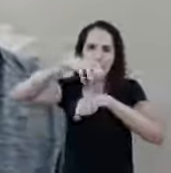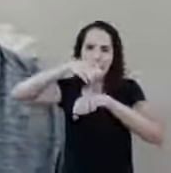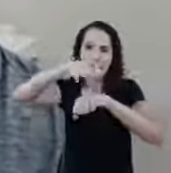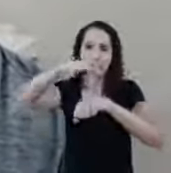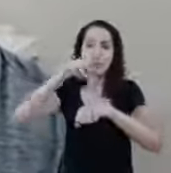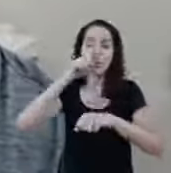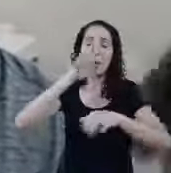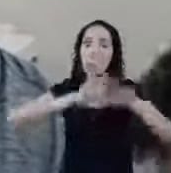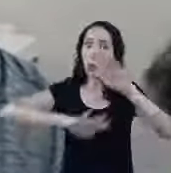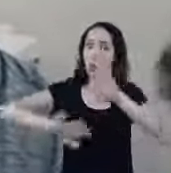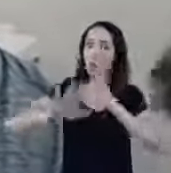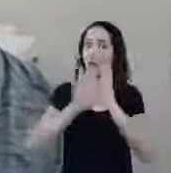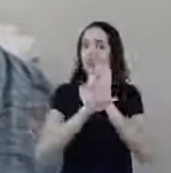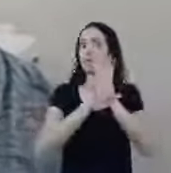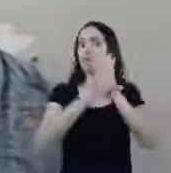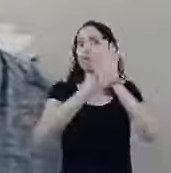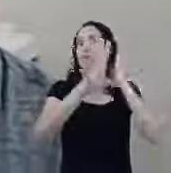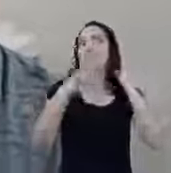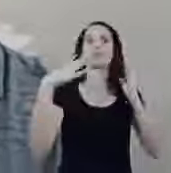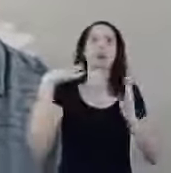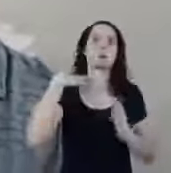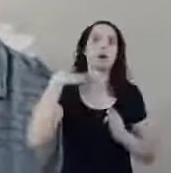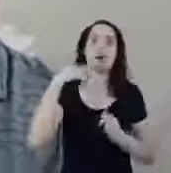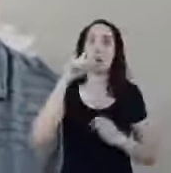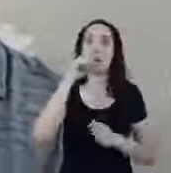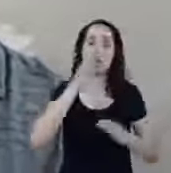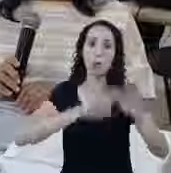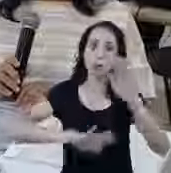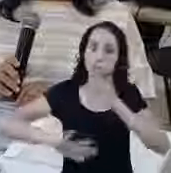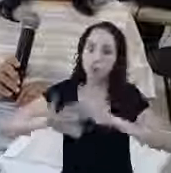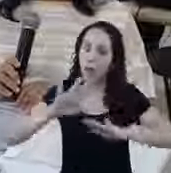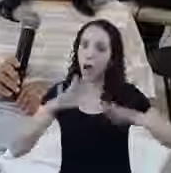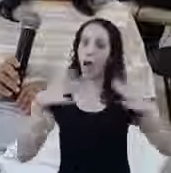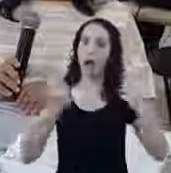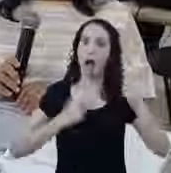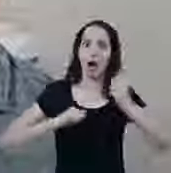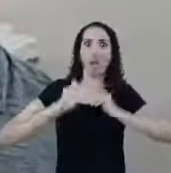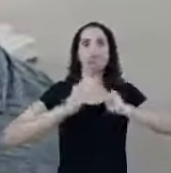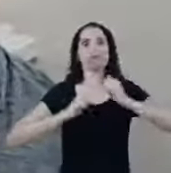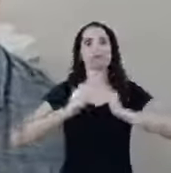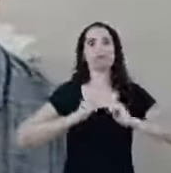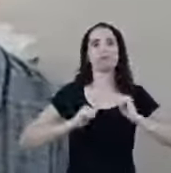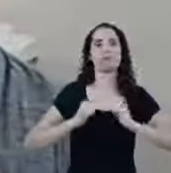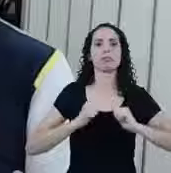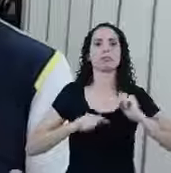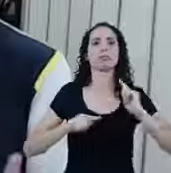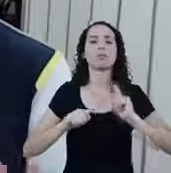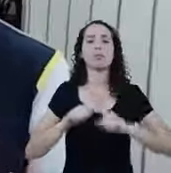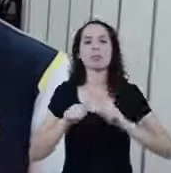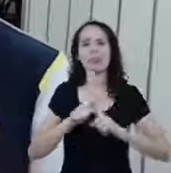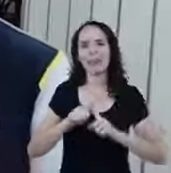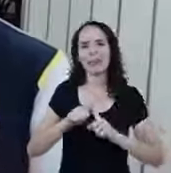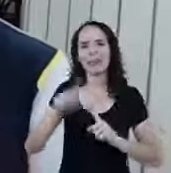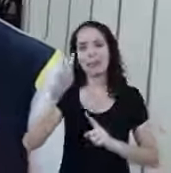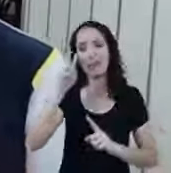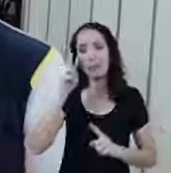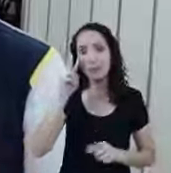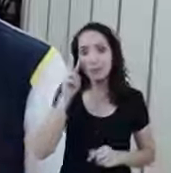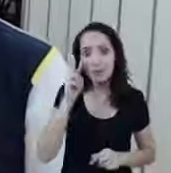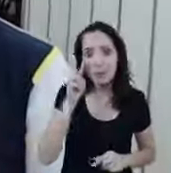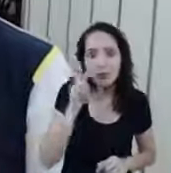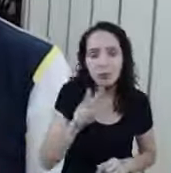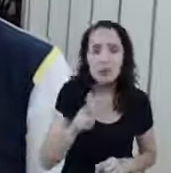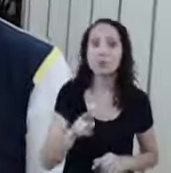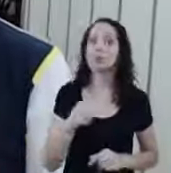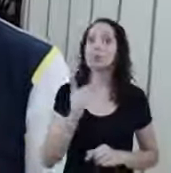de banco Pelo amor de Deus Esse desespero Esse é uma orientação Até do governo A gente tem visto isso Não precisa ir no banco Não precisa